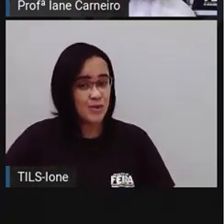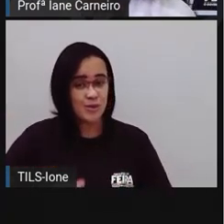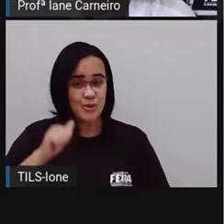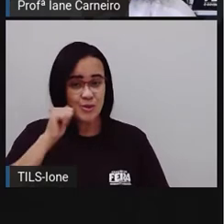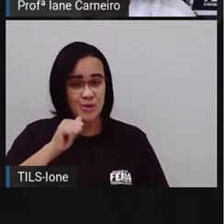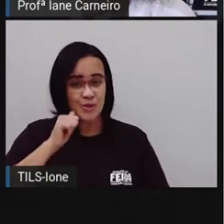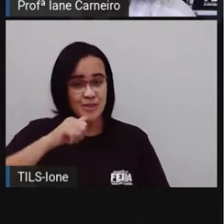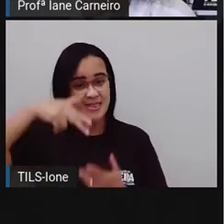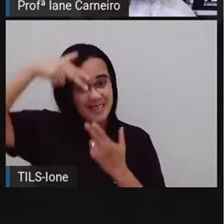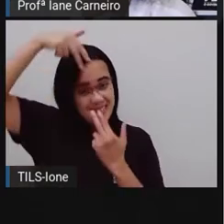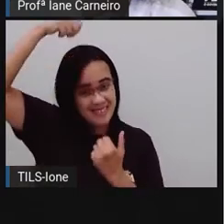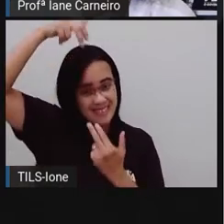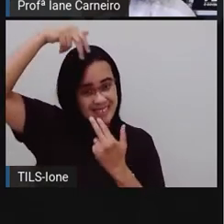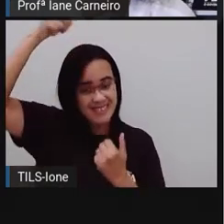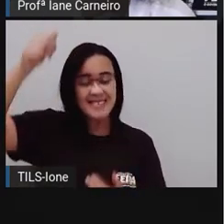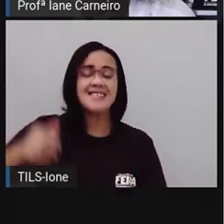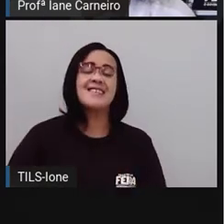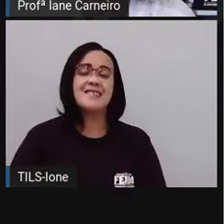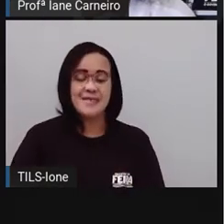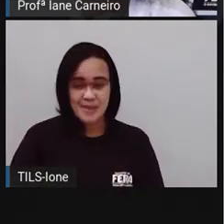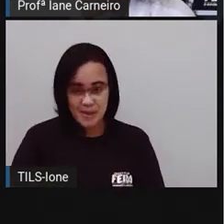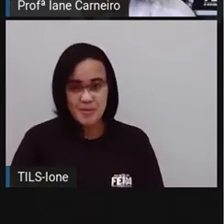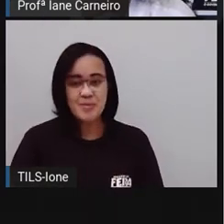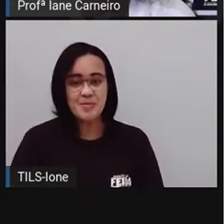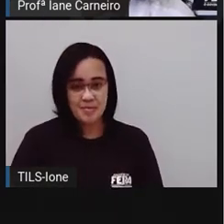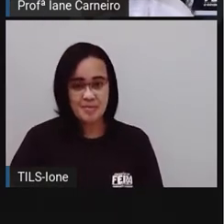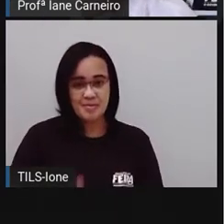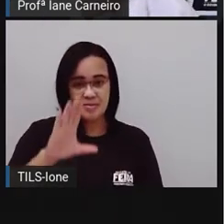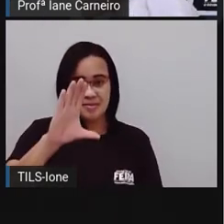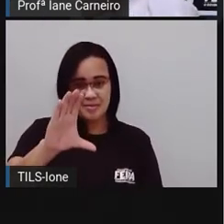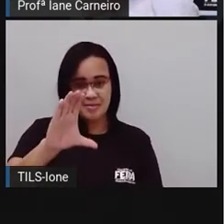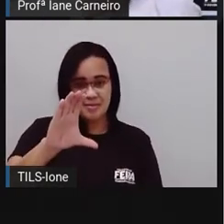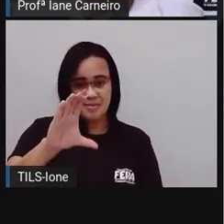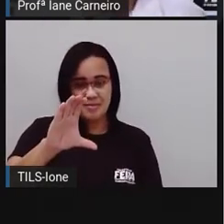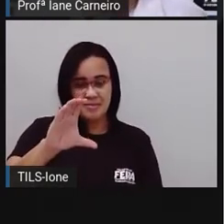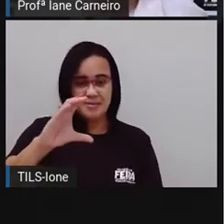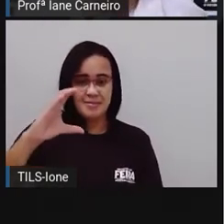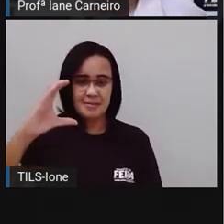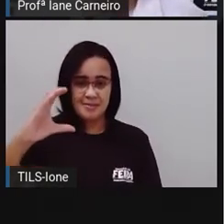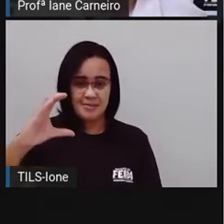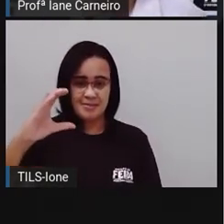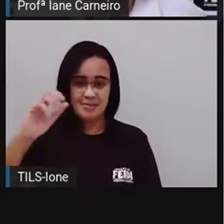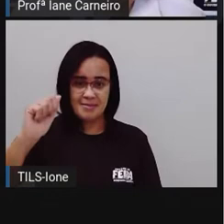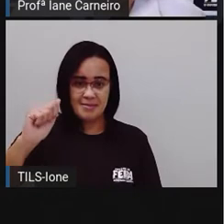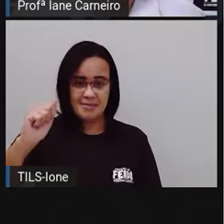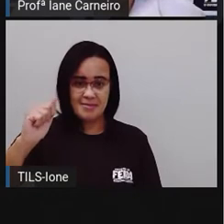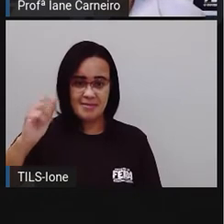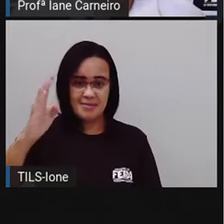Da cabra. Então, nós vamos escrever aqui o nome cabra pra completar o texto, ó...